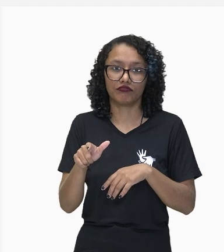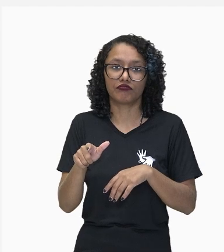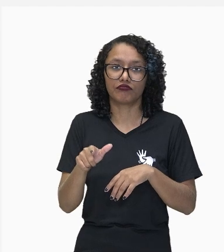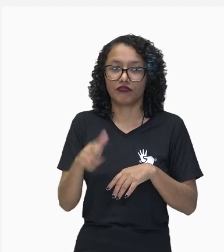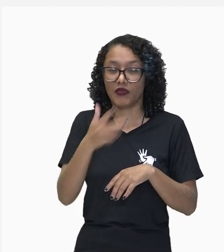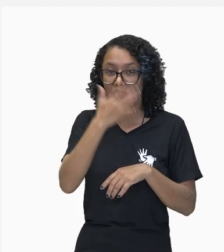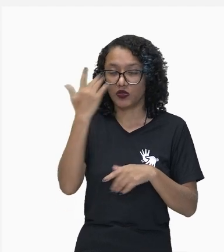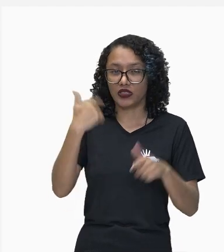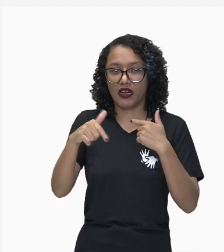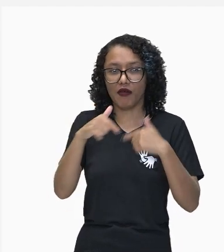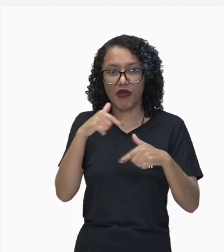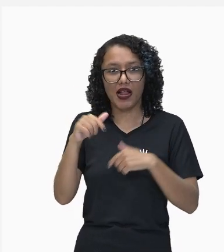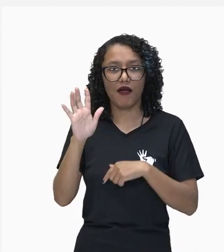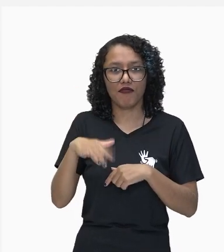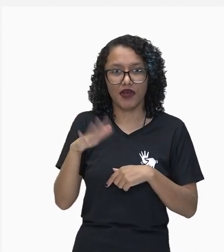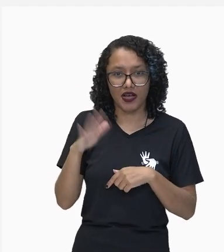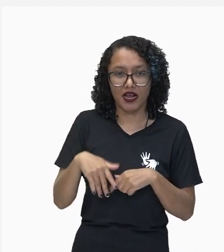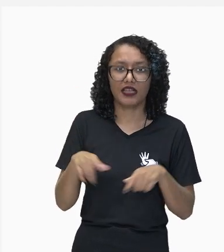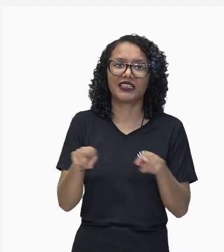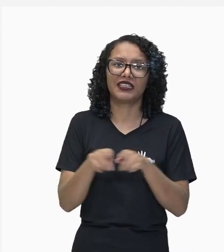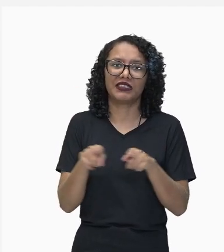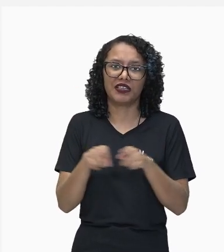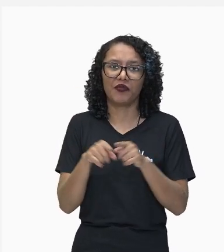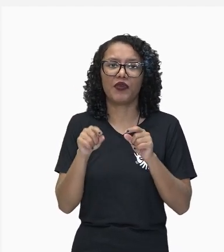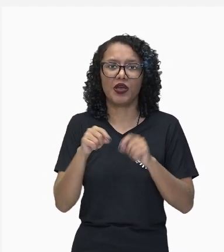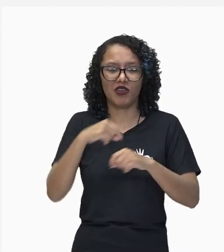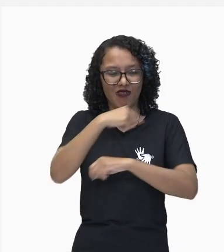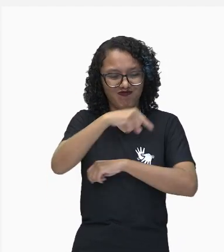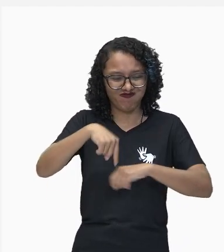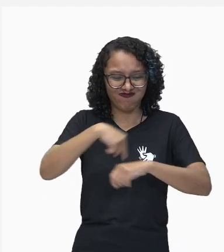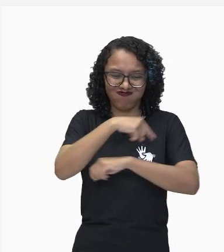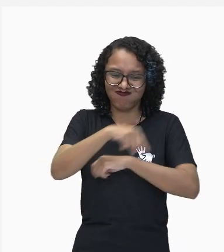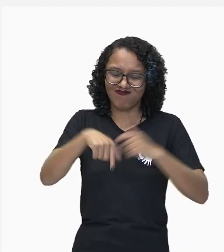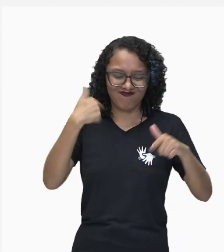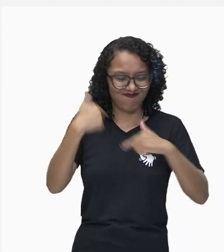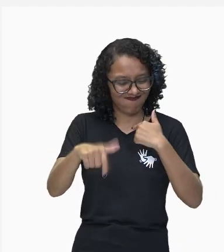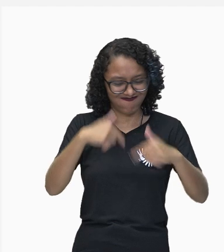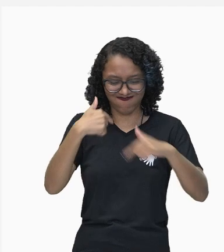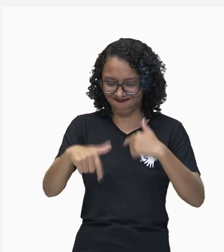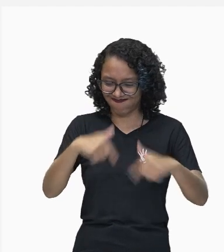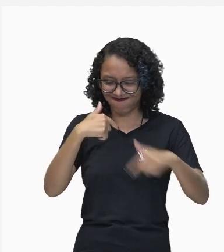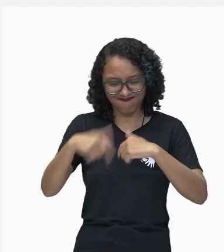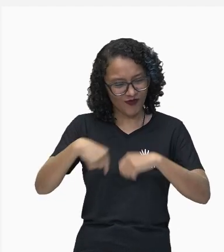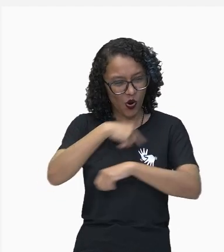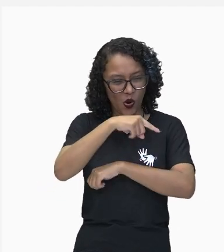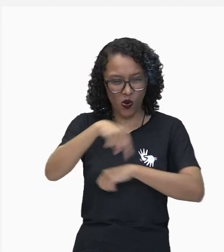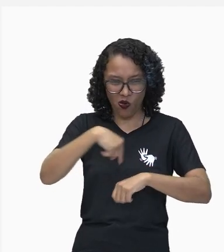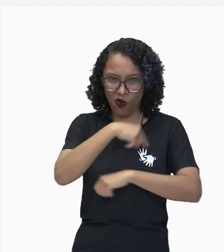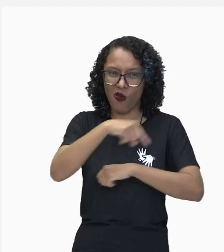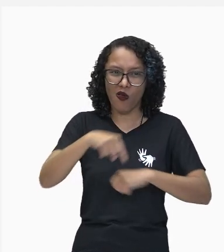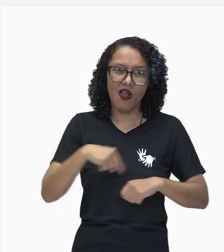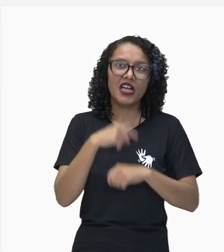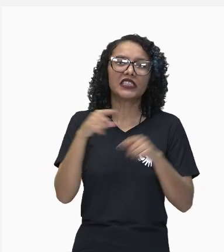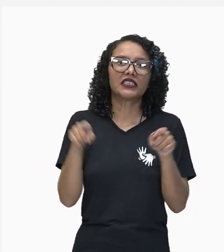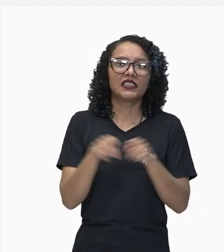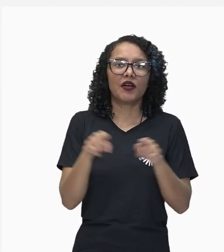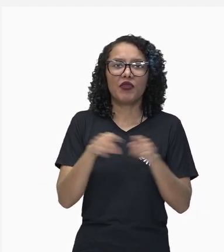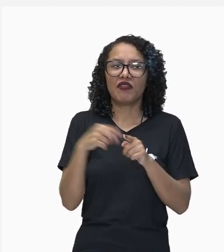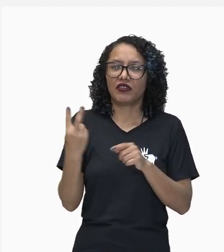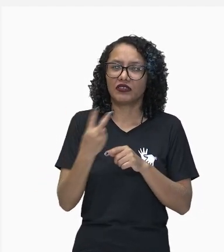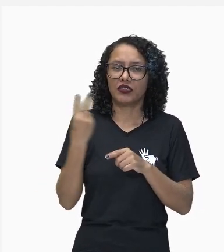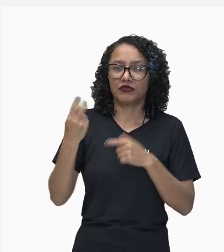era submetida a longas horas de trabalho. A valorização do trabalho em grupo. Os fortes